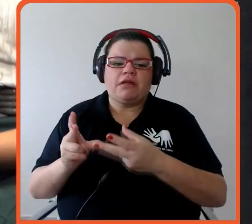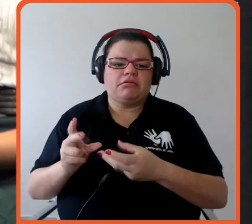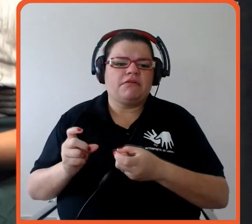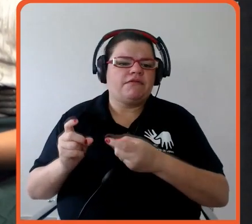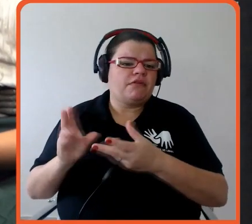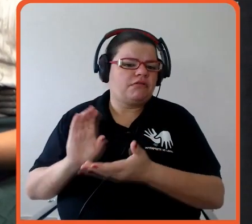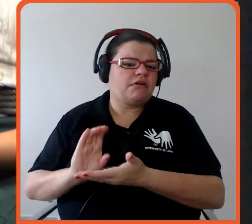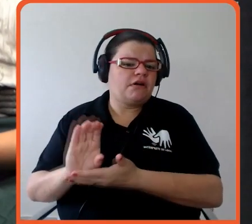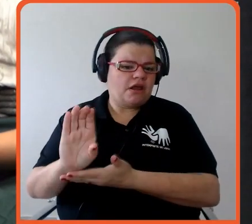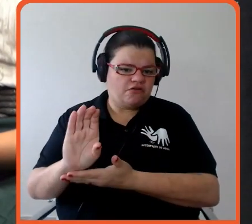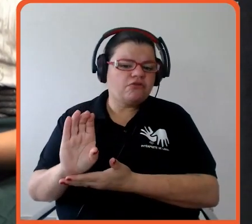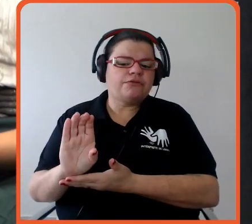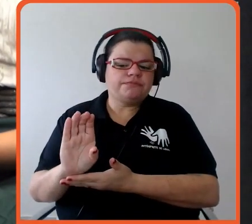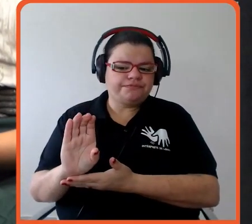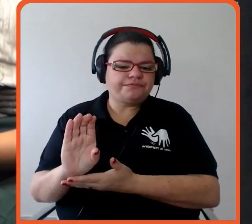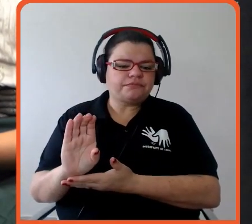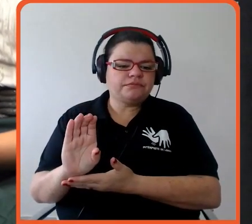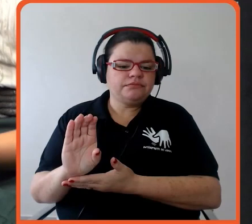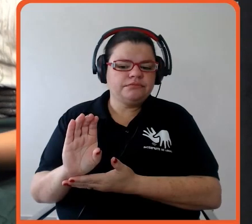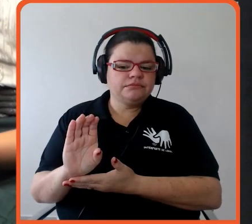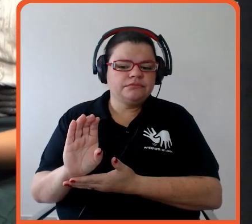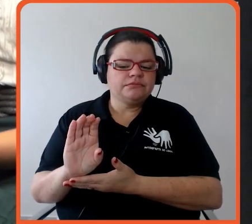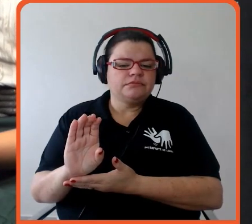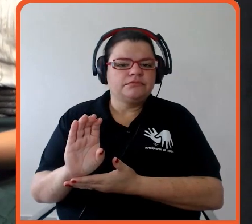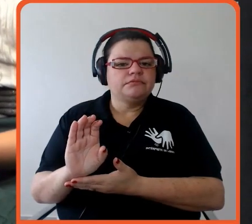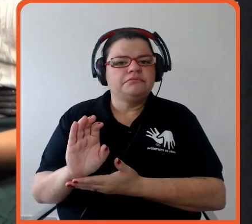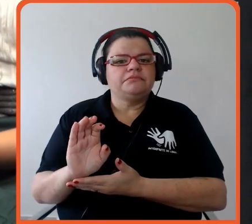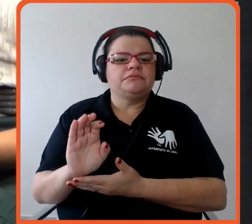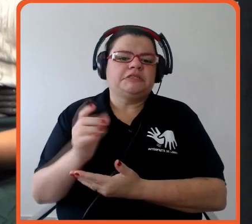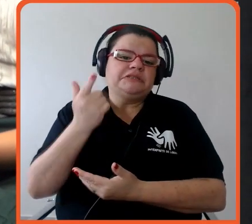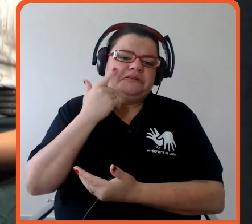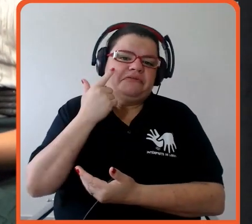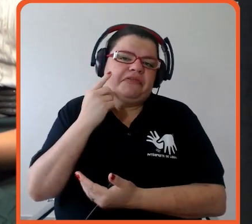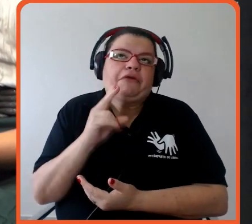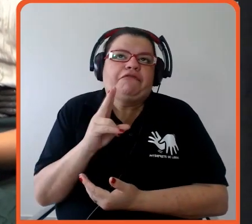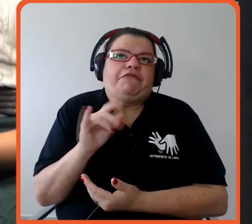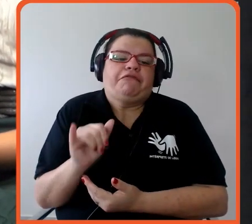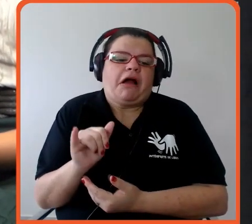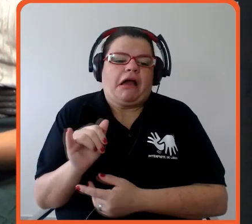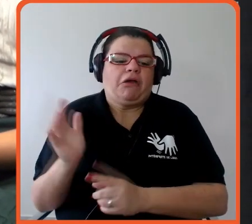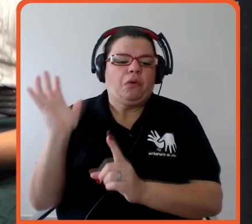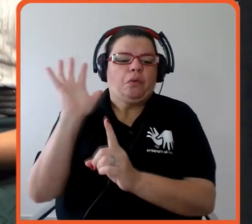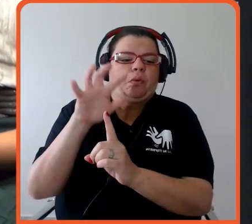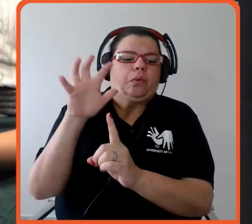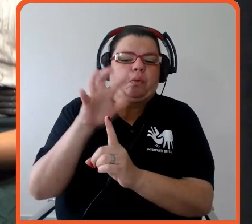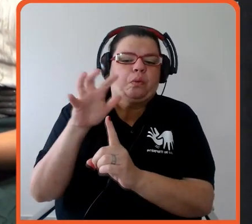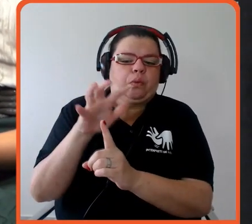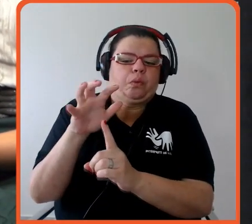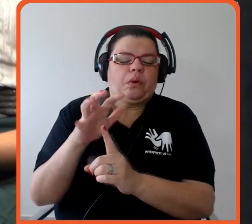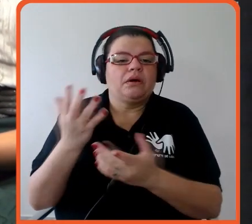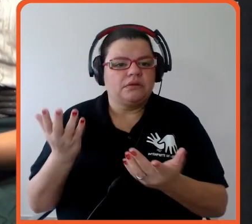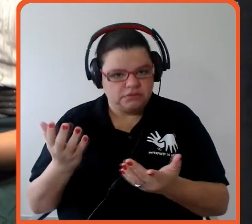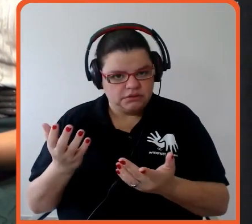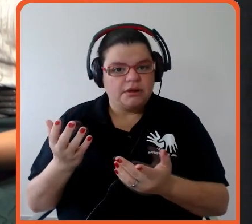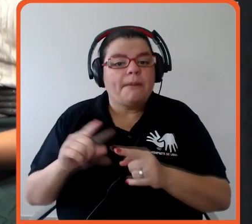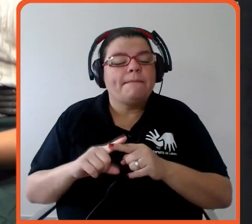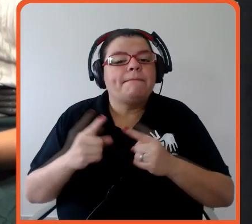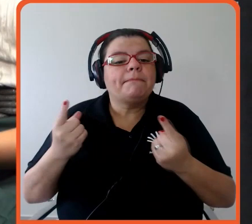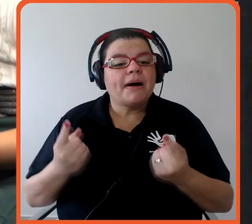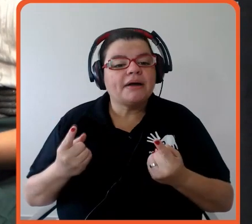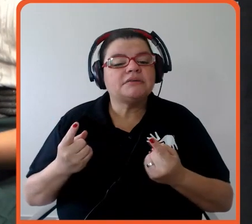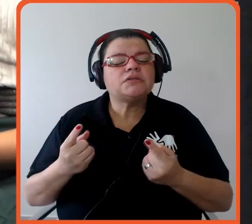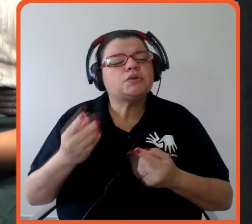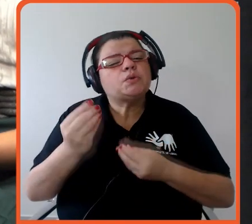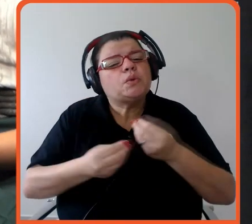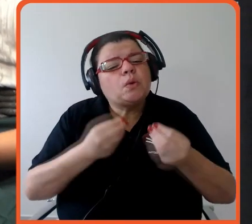tanto assim, não vai mexer balanço de empresa nenhuma, né, mas como que vocês veem que as